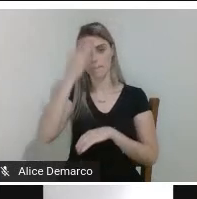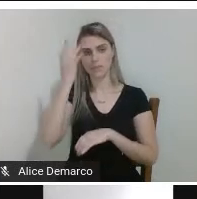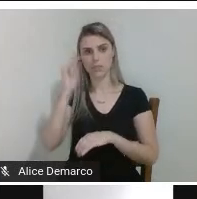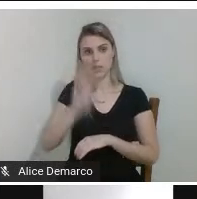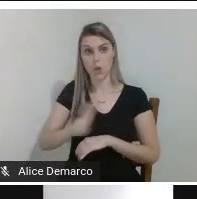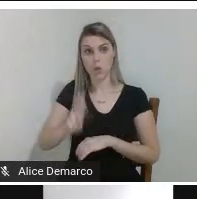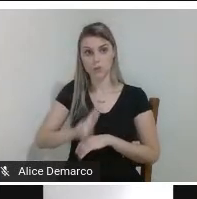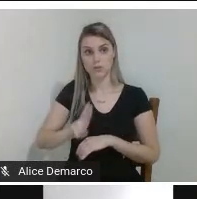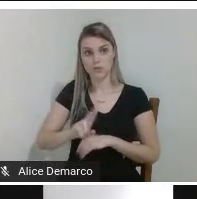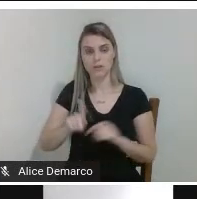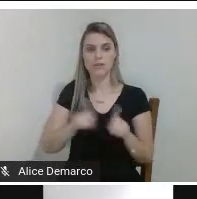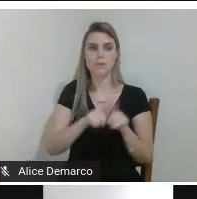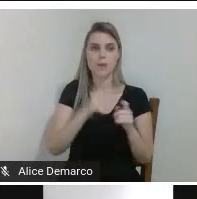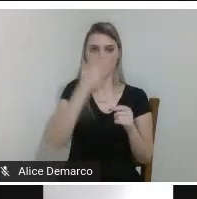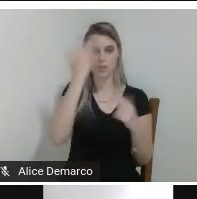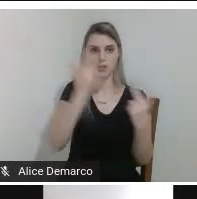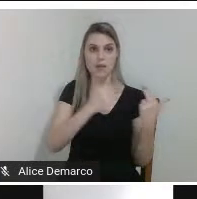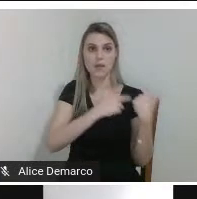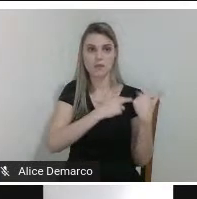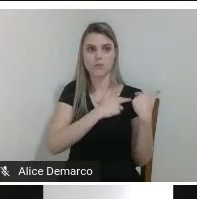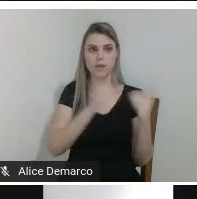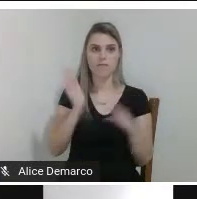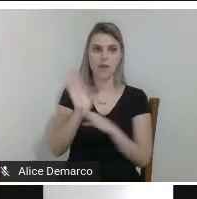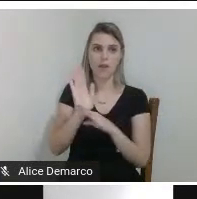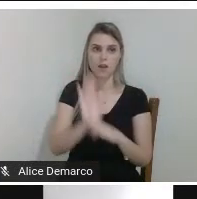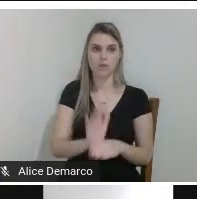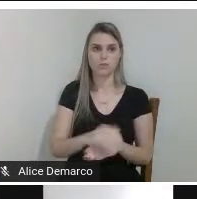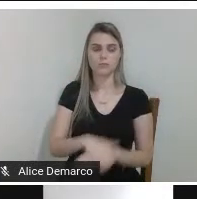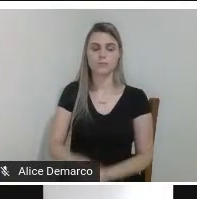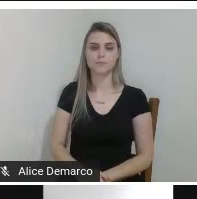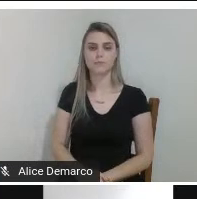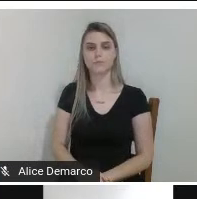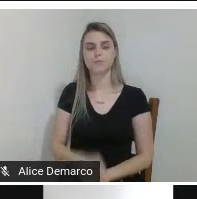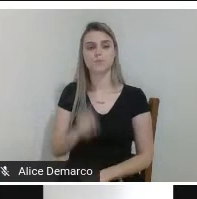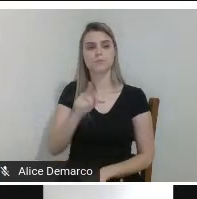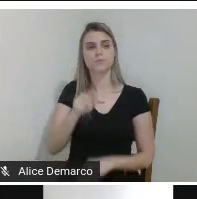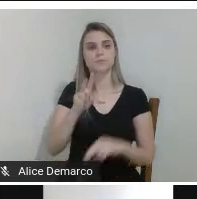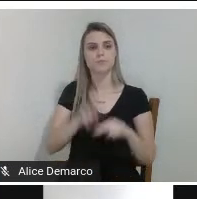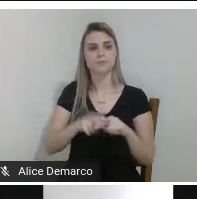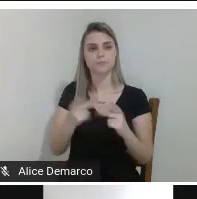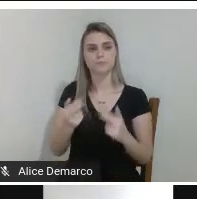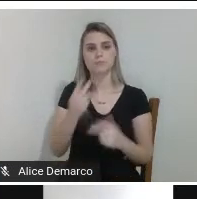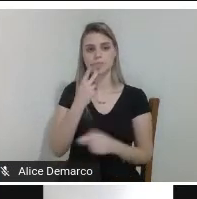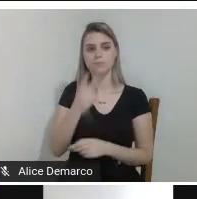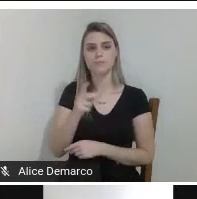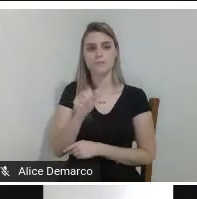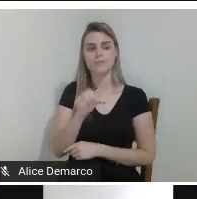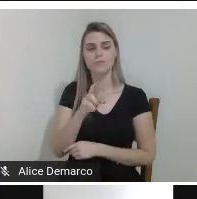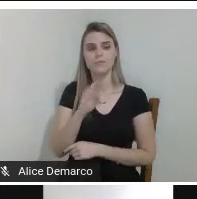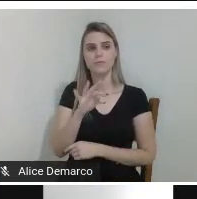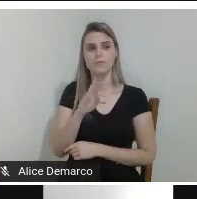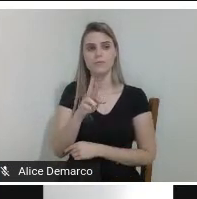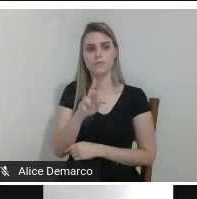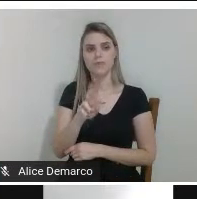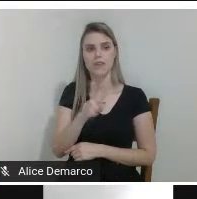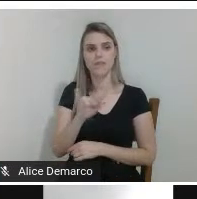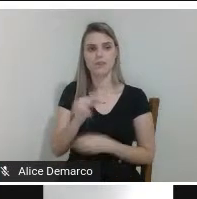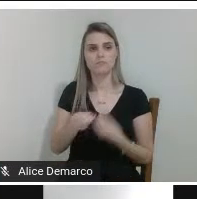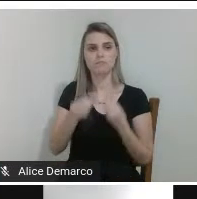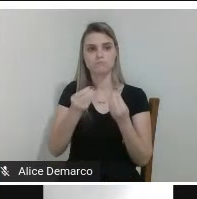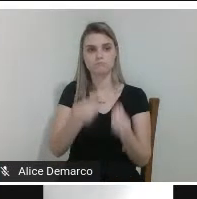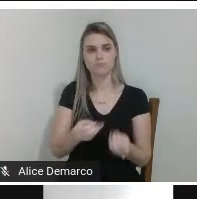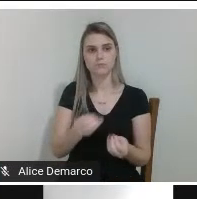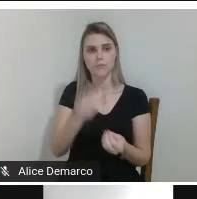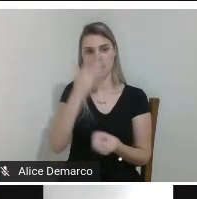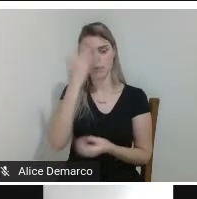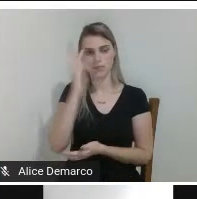responsável essa cadeira ela como foi dito por Arthur ela será doada para um usuário da APAI